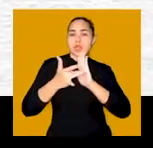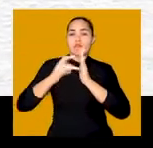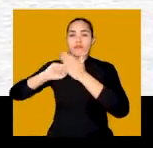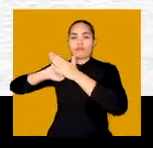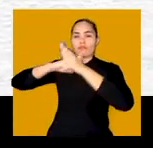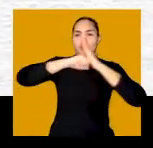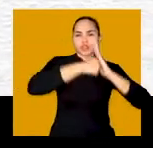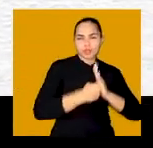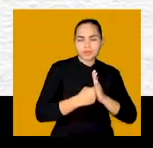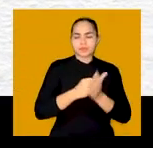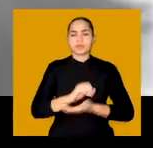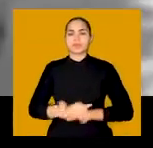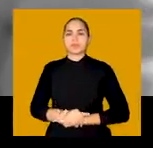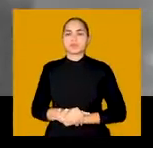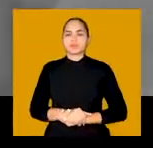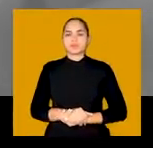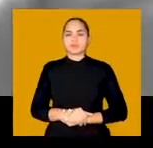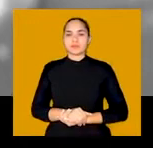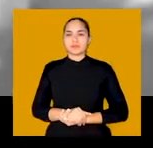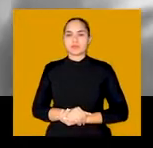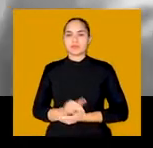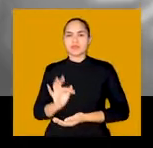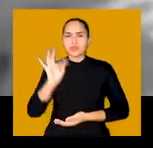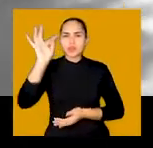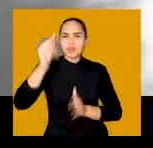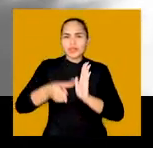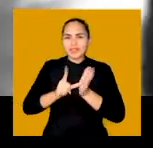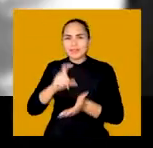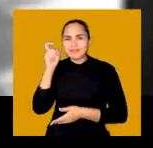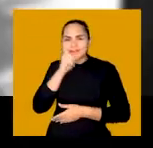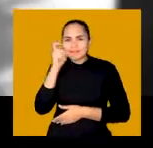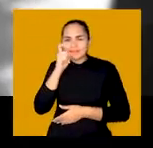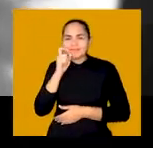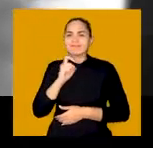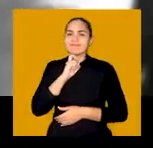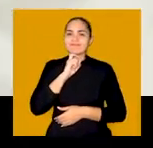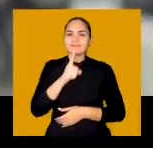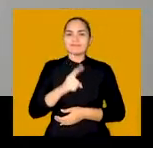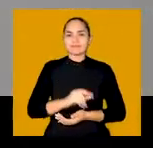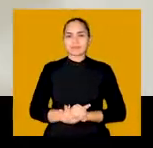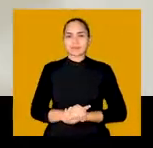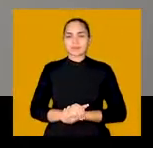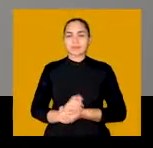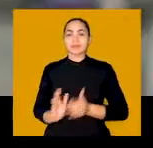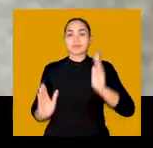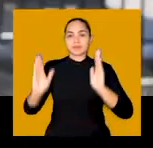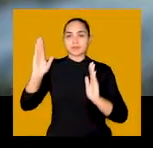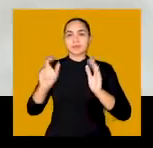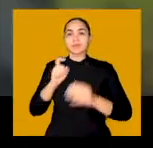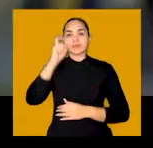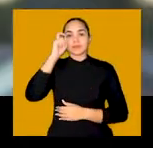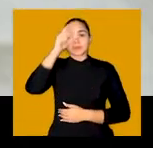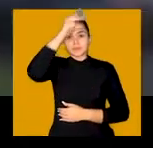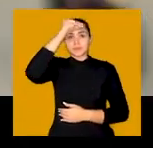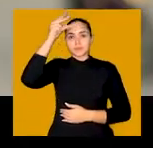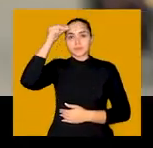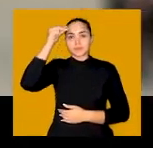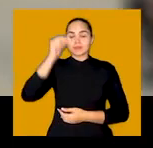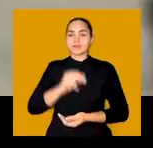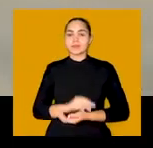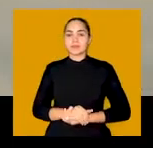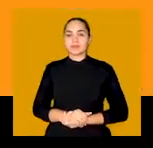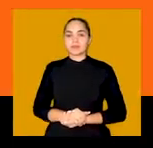suspenderam o atendimento. Ninguém constrói o futuro com mentira. Começa agora o programa Sarto